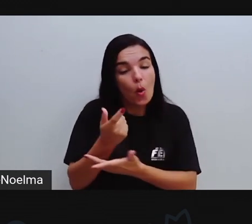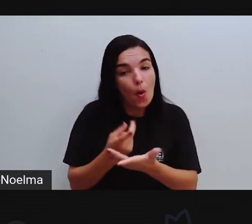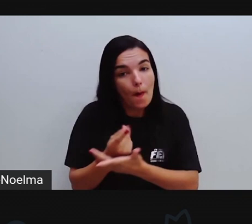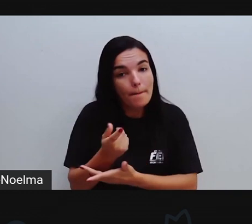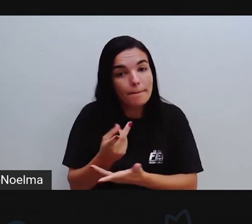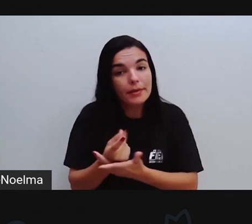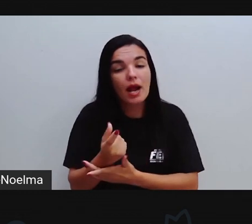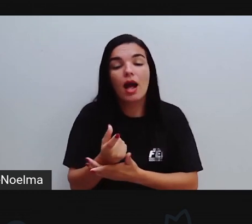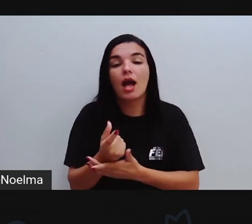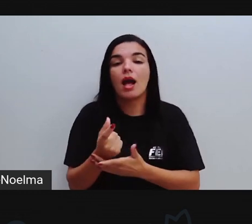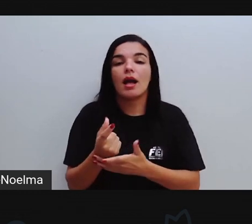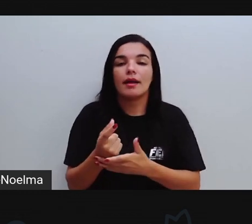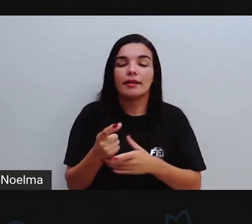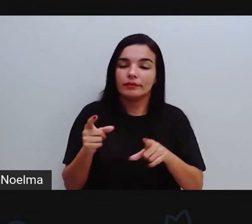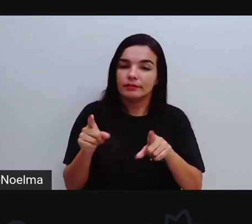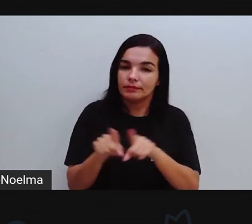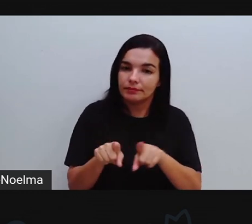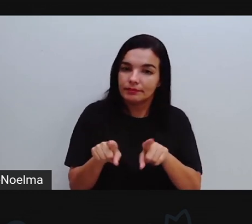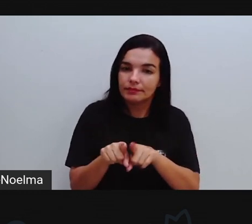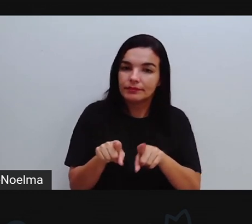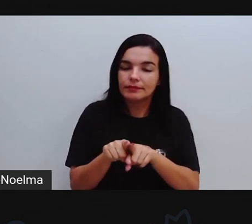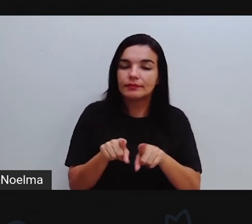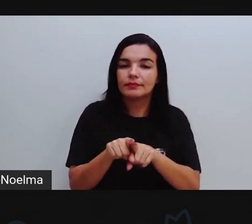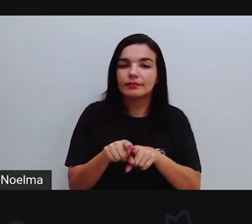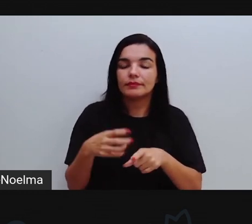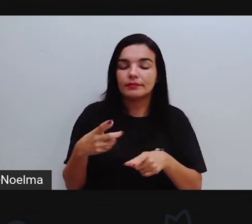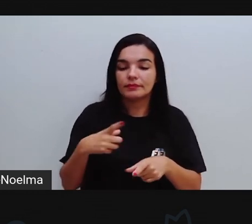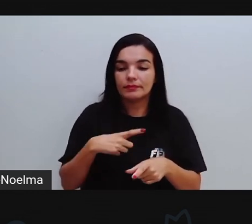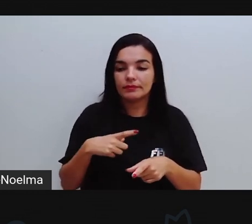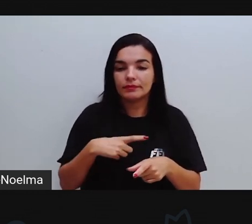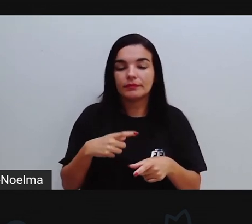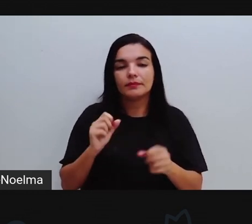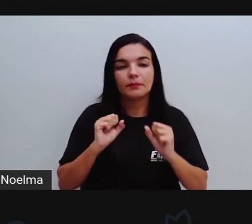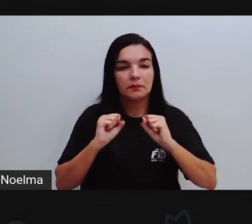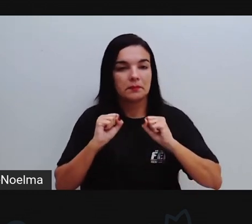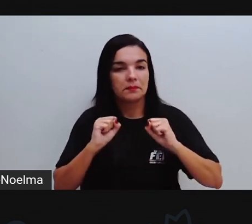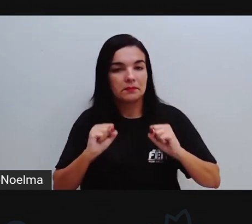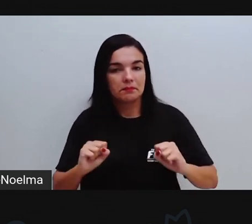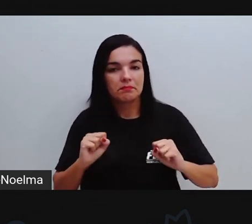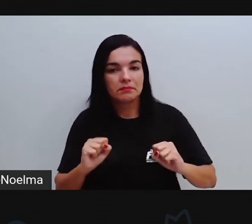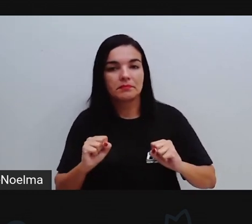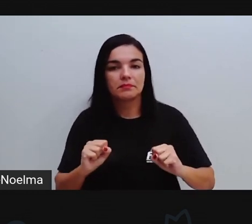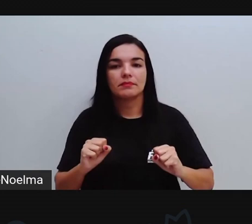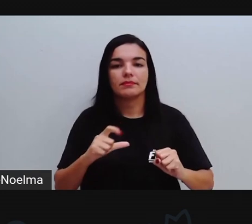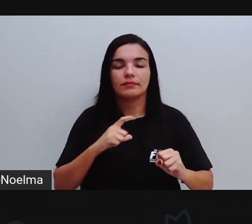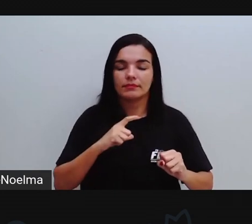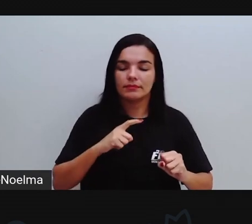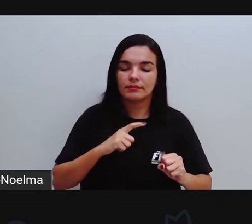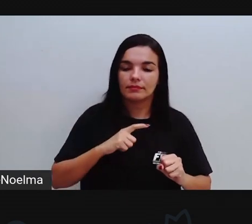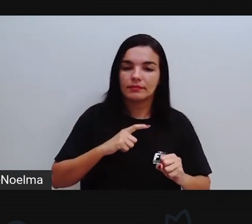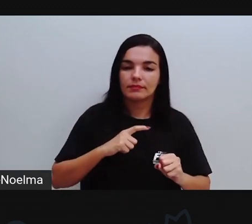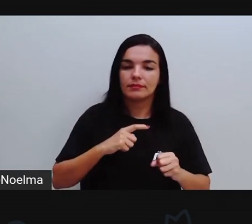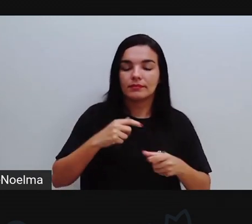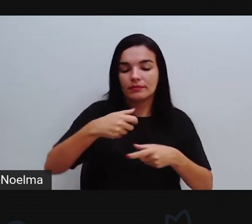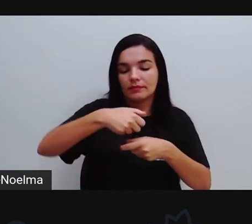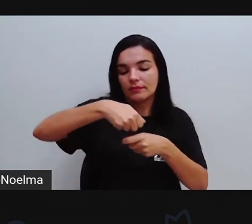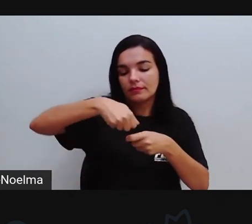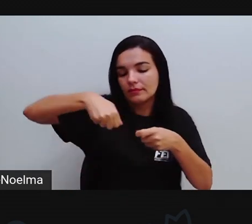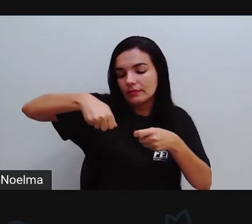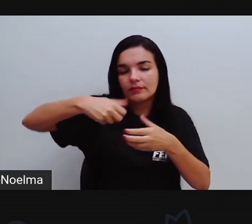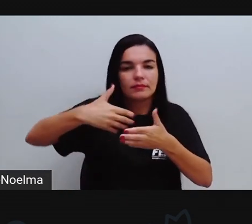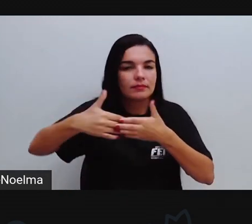anúncio publicitário e assim faz com que eles possam adquirir o objeto